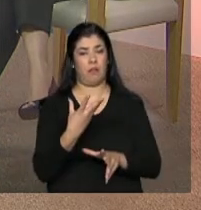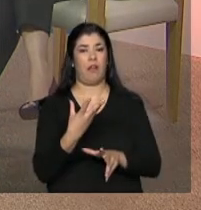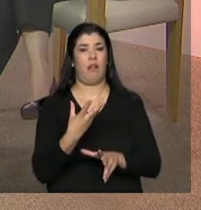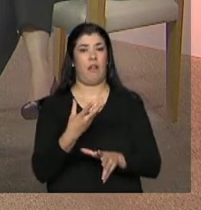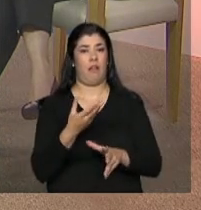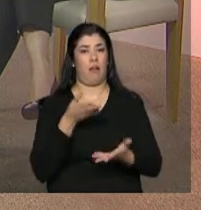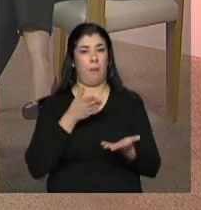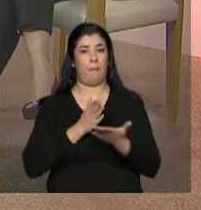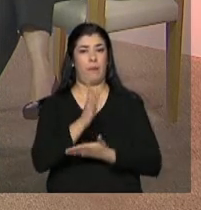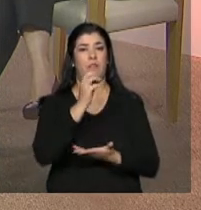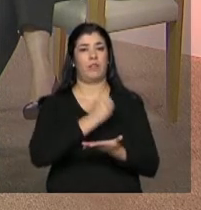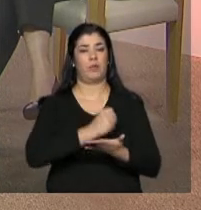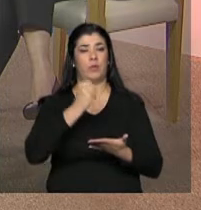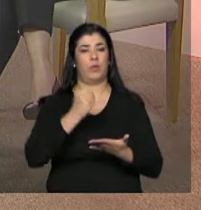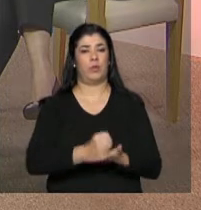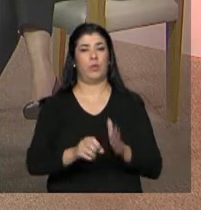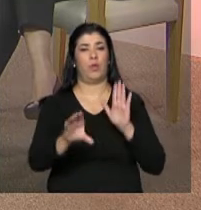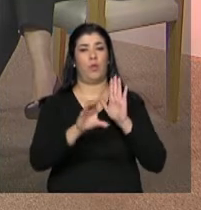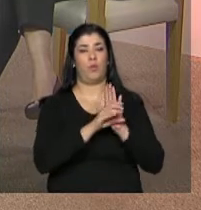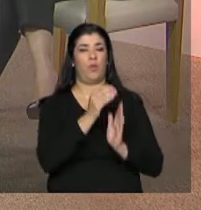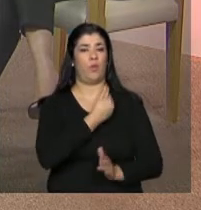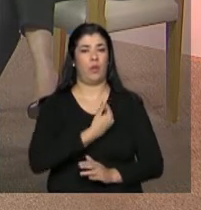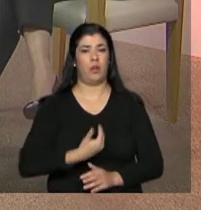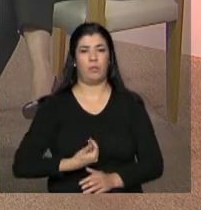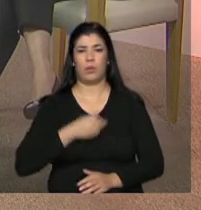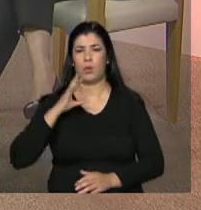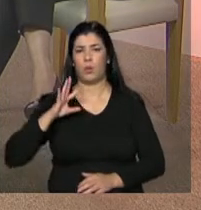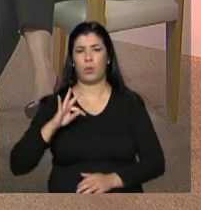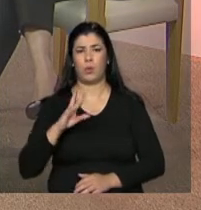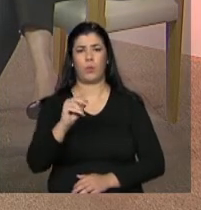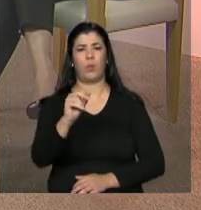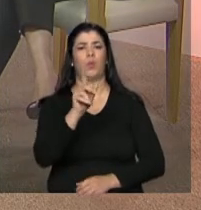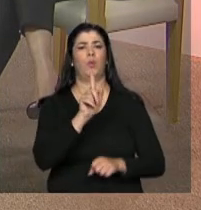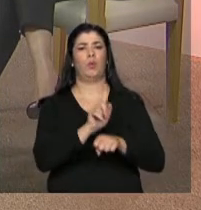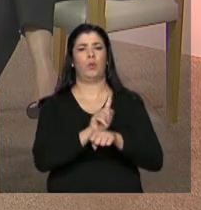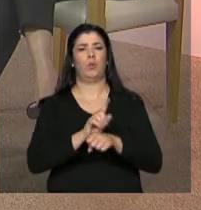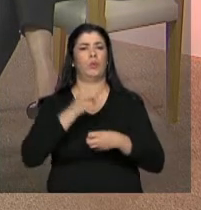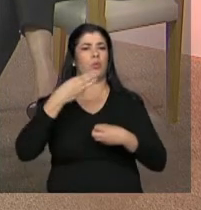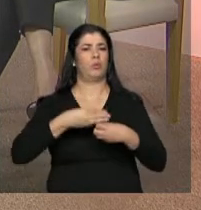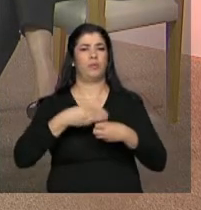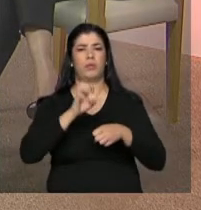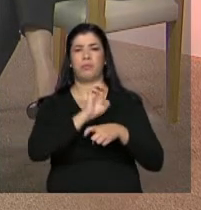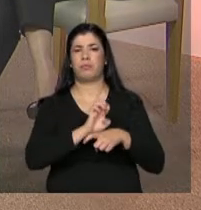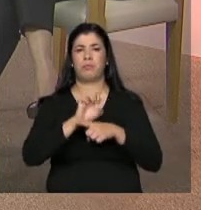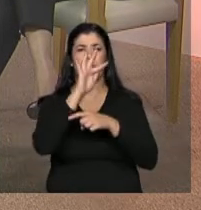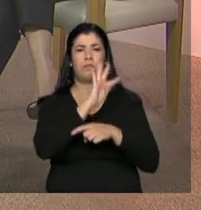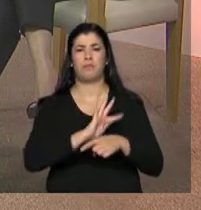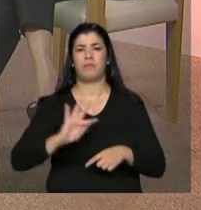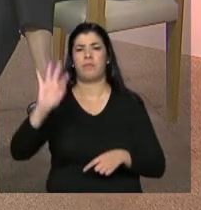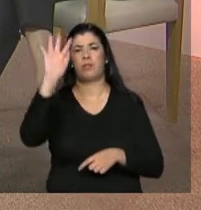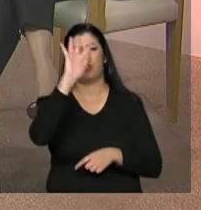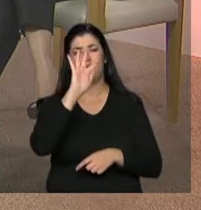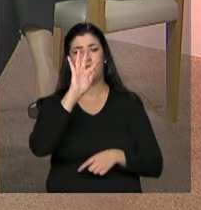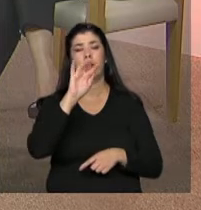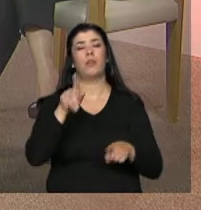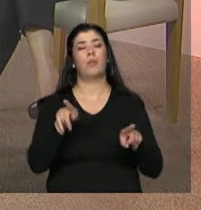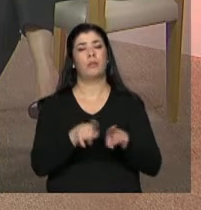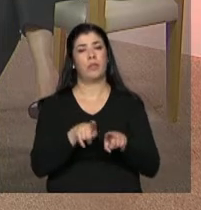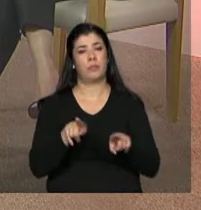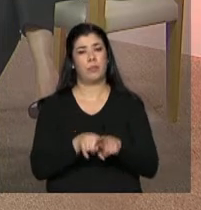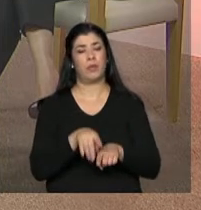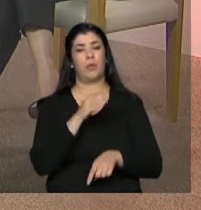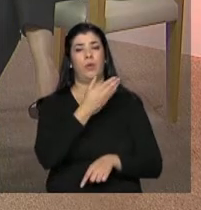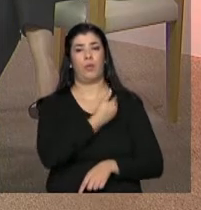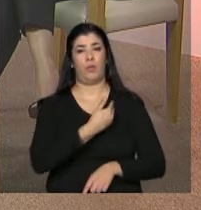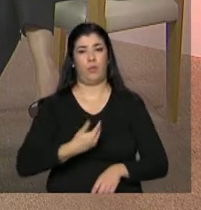tarefa, um compromisso, uma preocupação de todos os gestores, esteja ele no âmbito municipal, estadual e federal. O governo federal já chamou, já